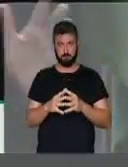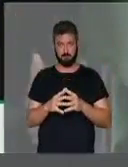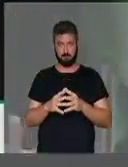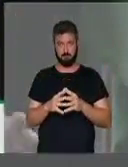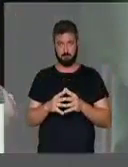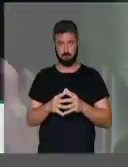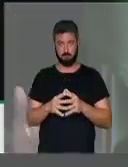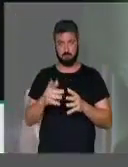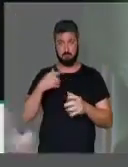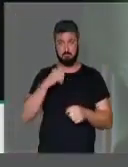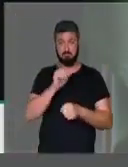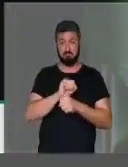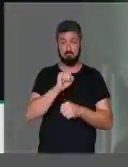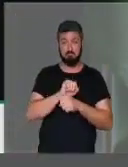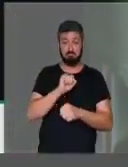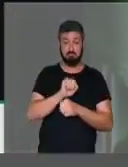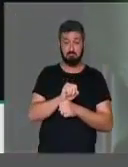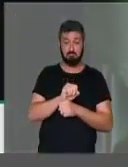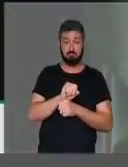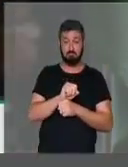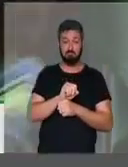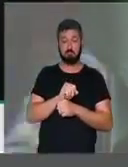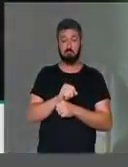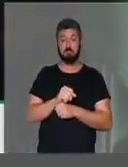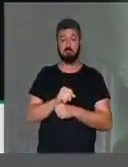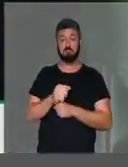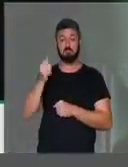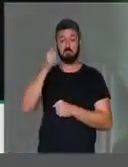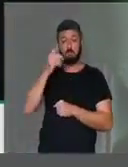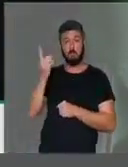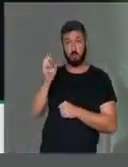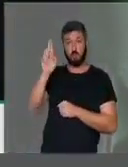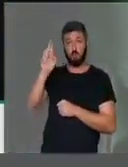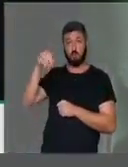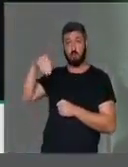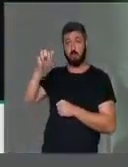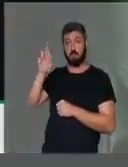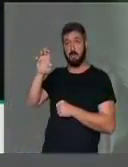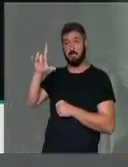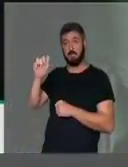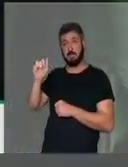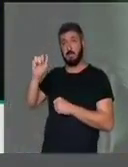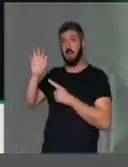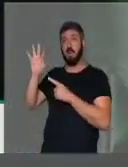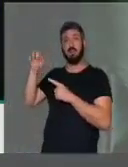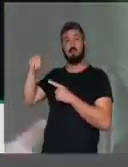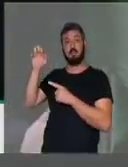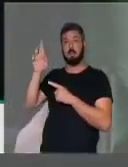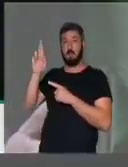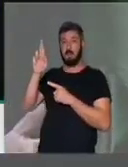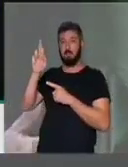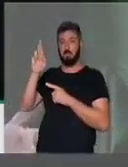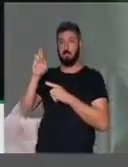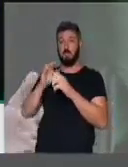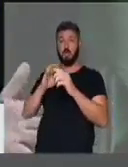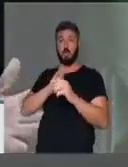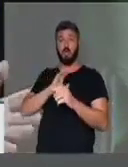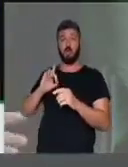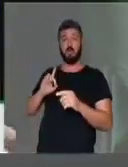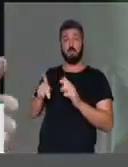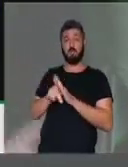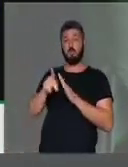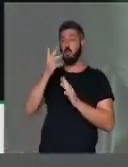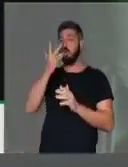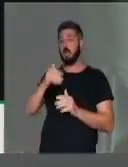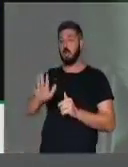Esperei que a doutora Marcela Temer, coordenadora do Criança